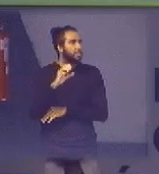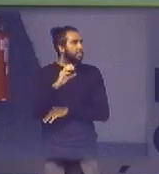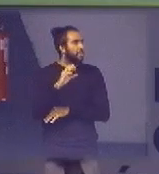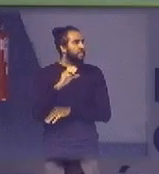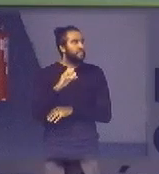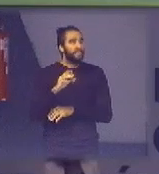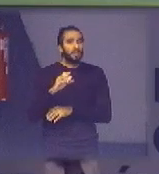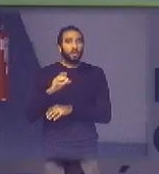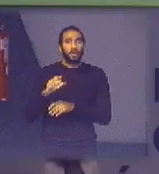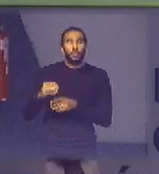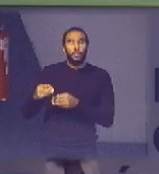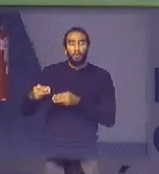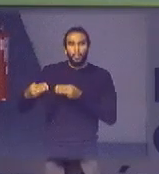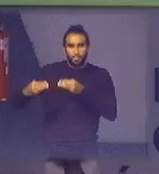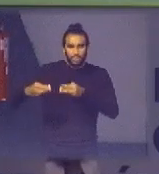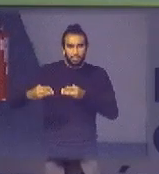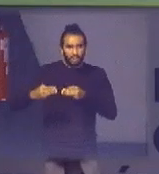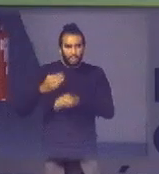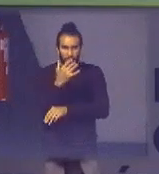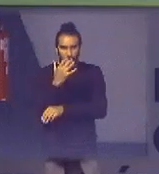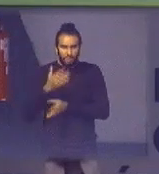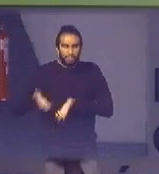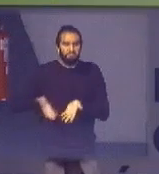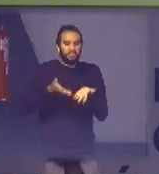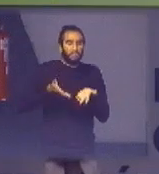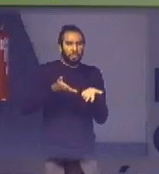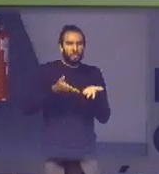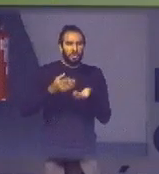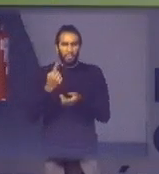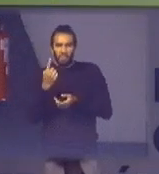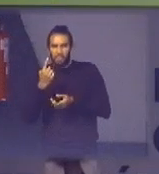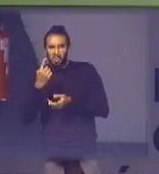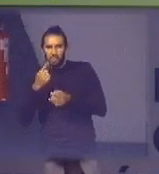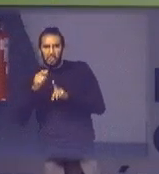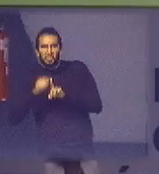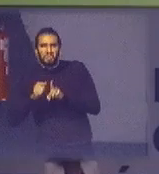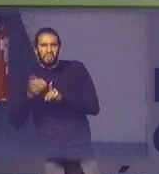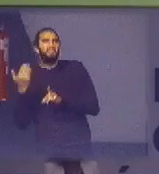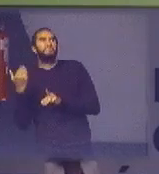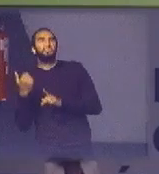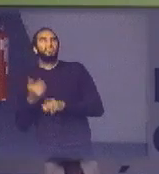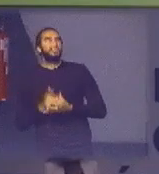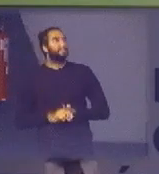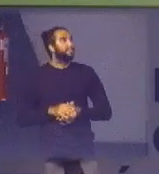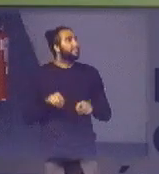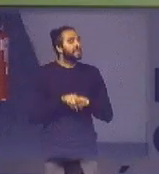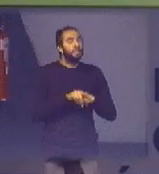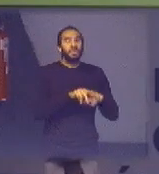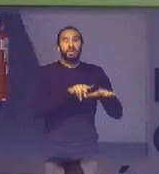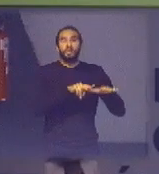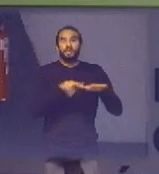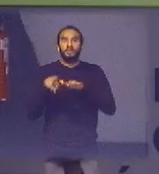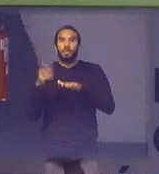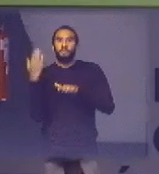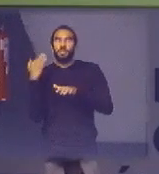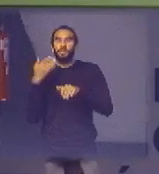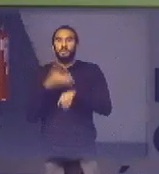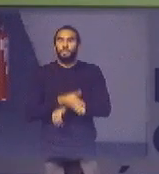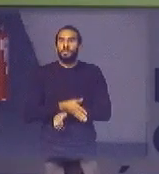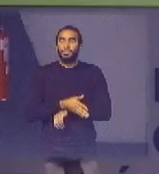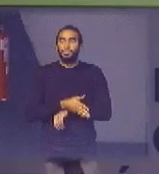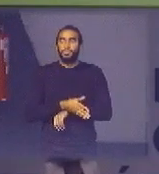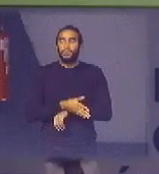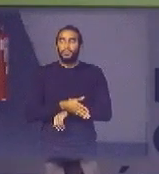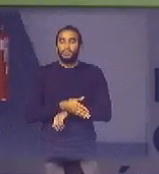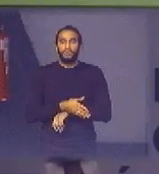Ambiente há um mês e pouco atrás participamos na semana retrasada do mutirão do lixo